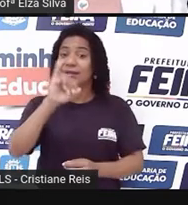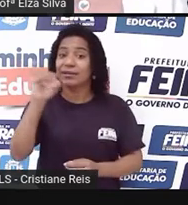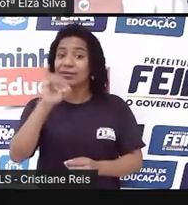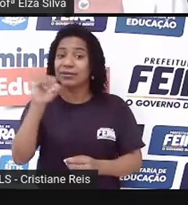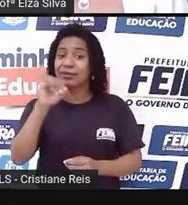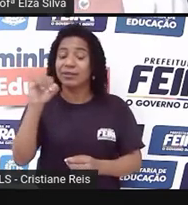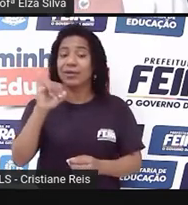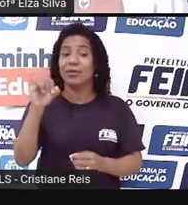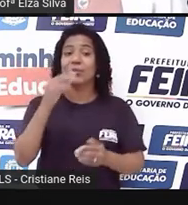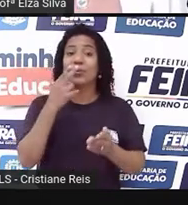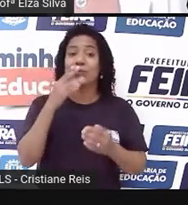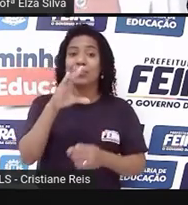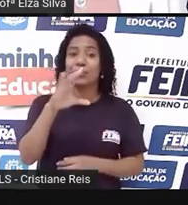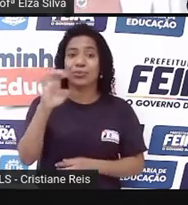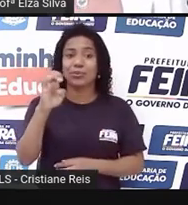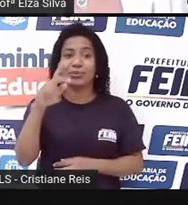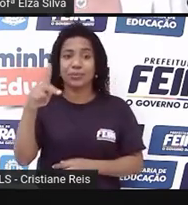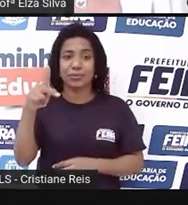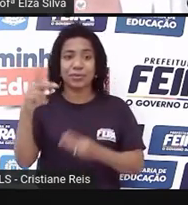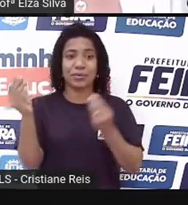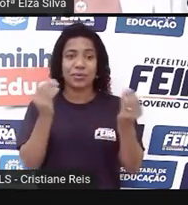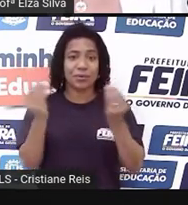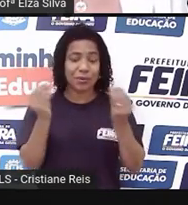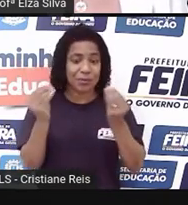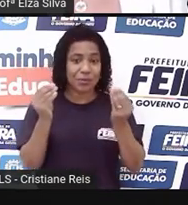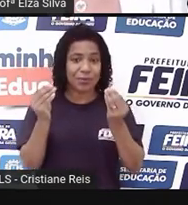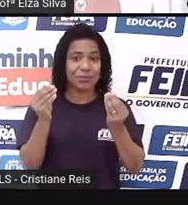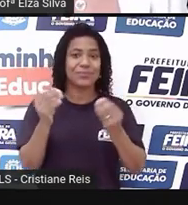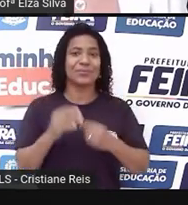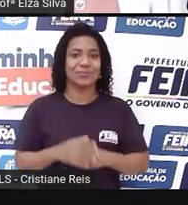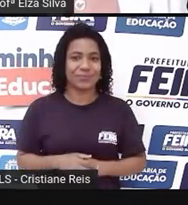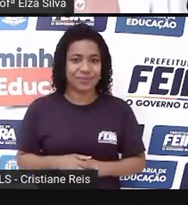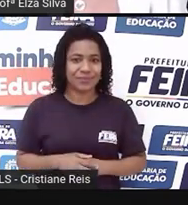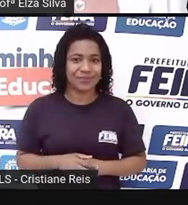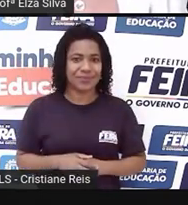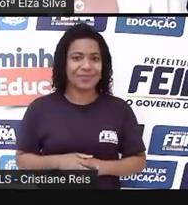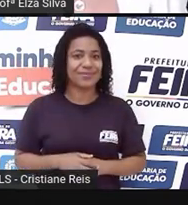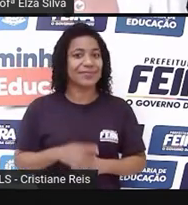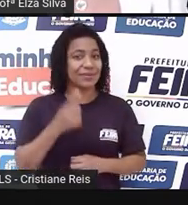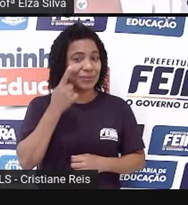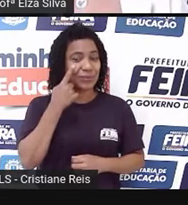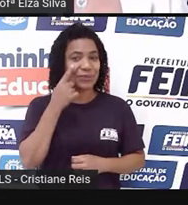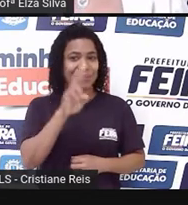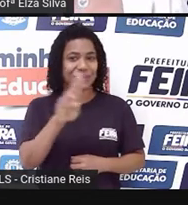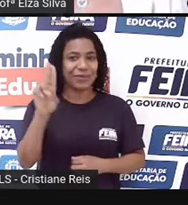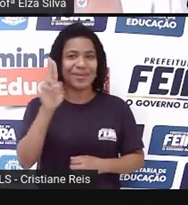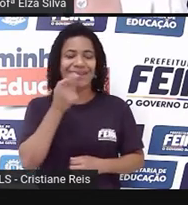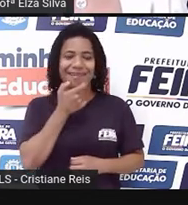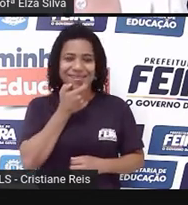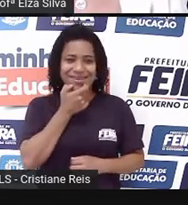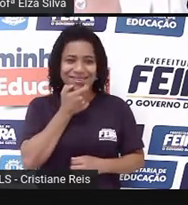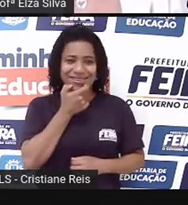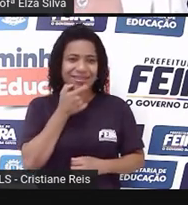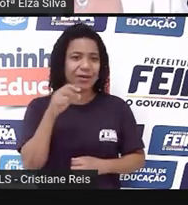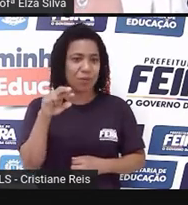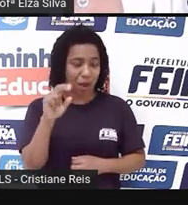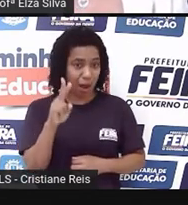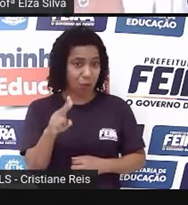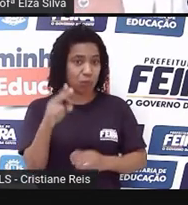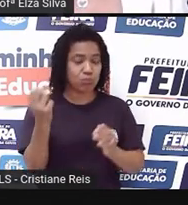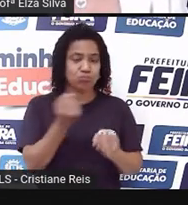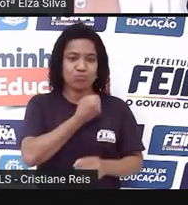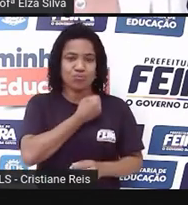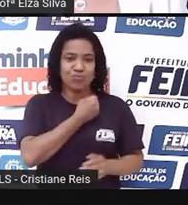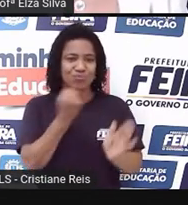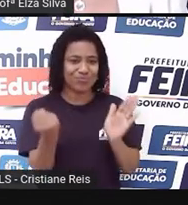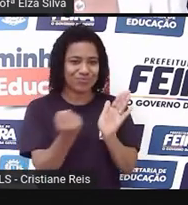CEP, ele é chamado de PC, ou Post Code, que seria o Código Postal, ou